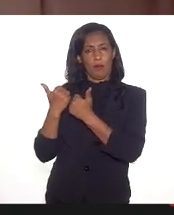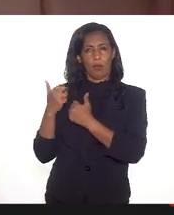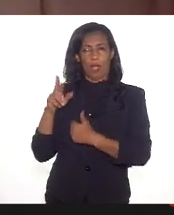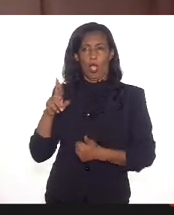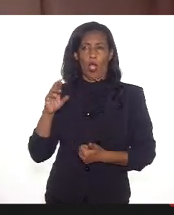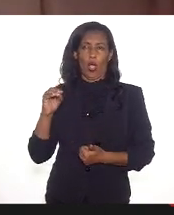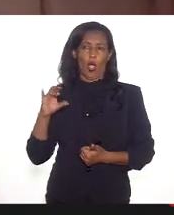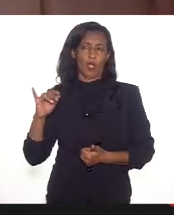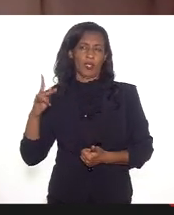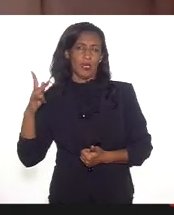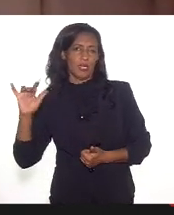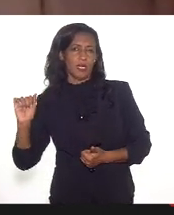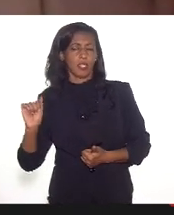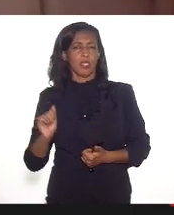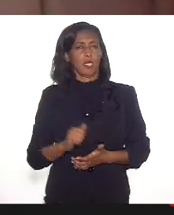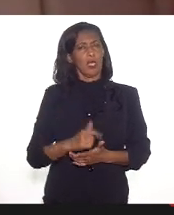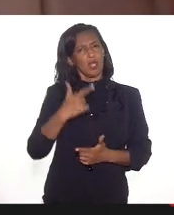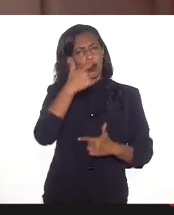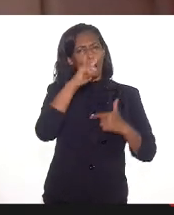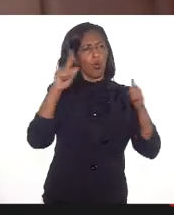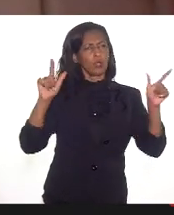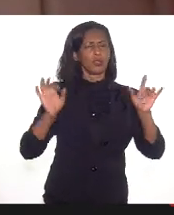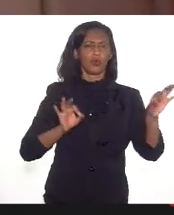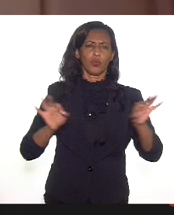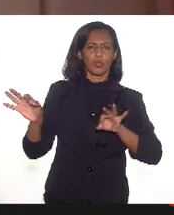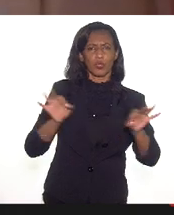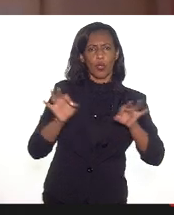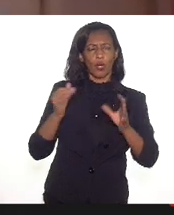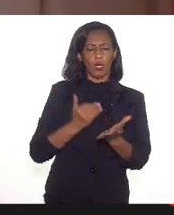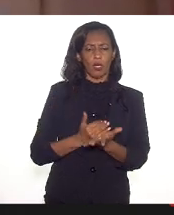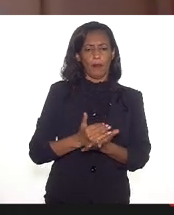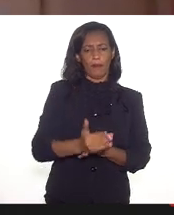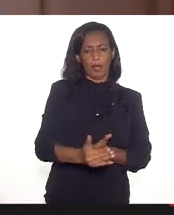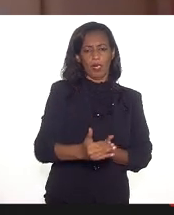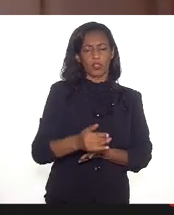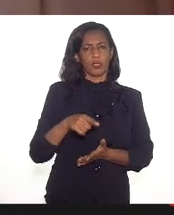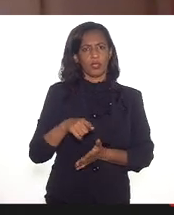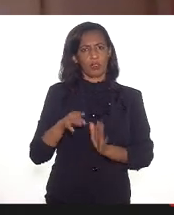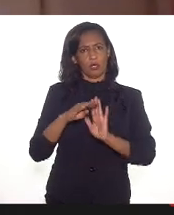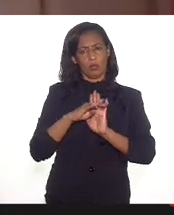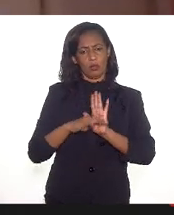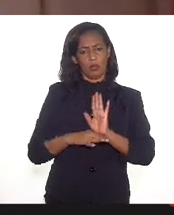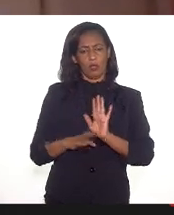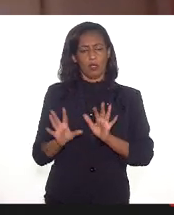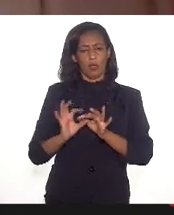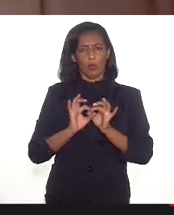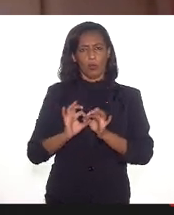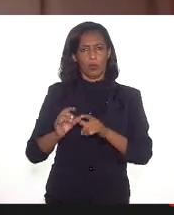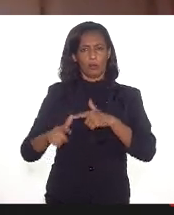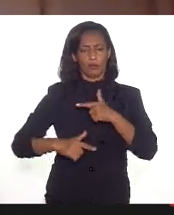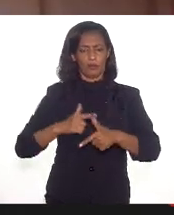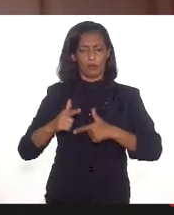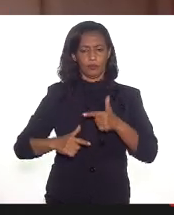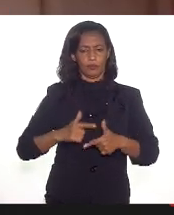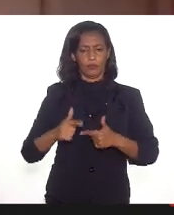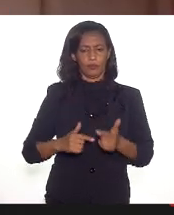outras que foram se organizando ali a partir dessa organização da União dos Trabalhadores